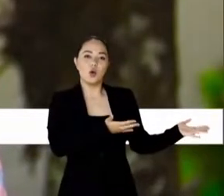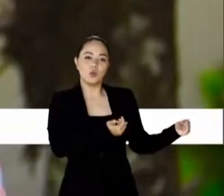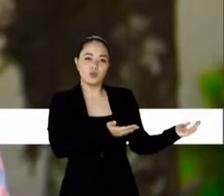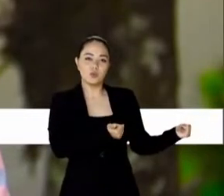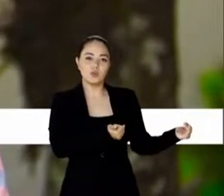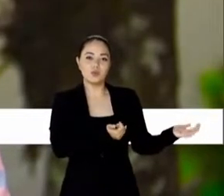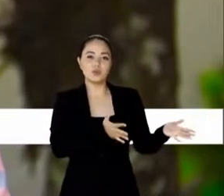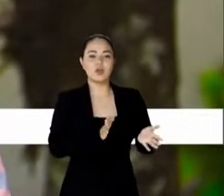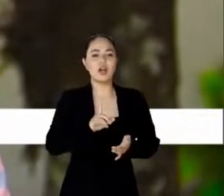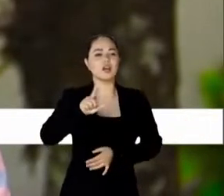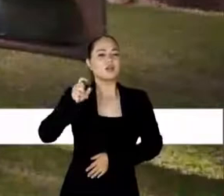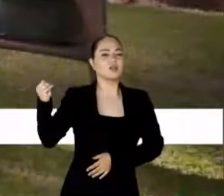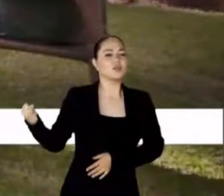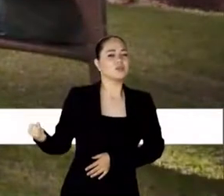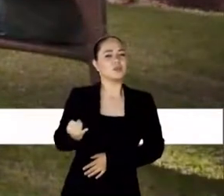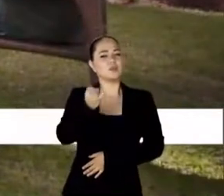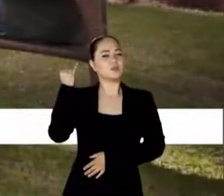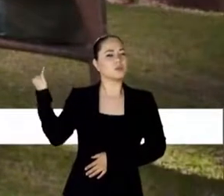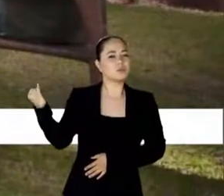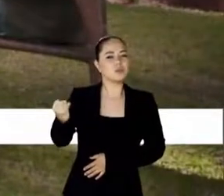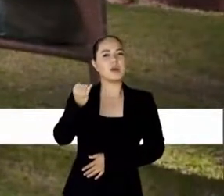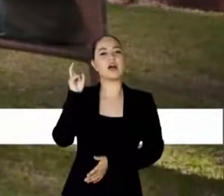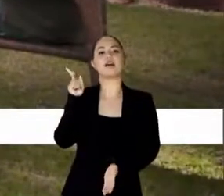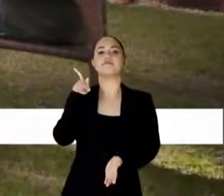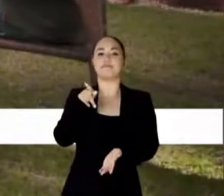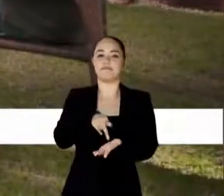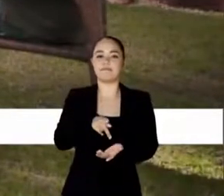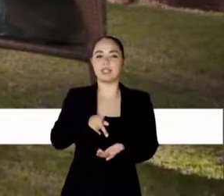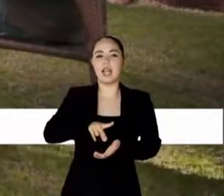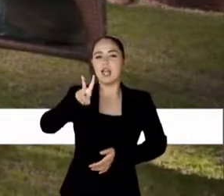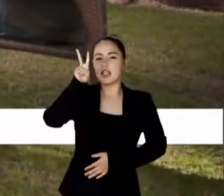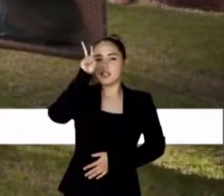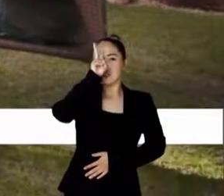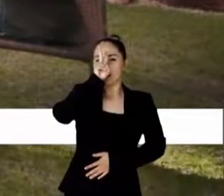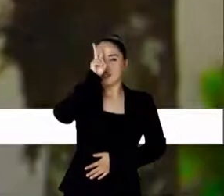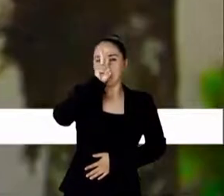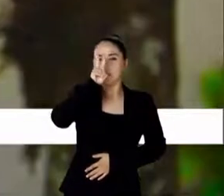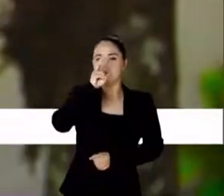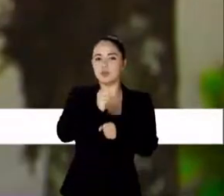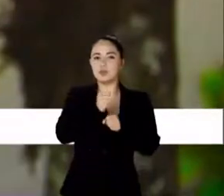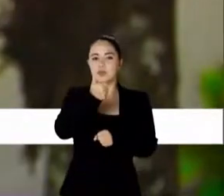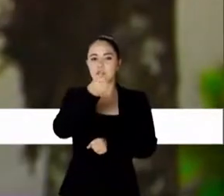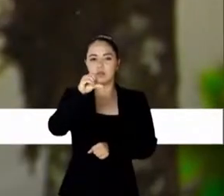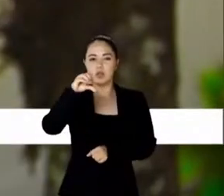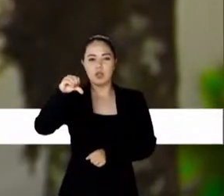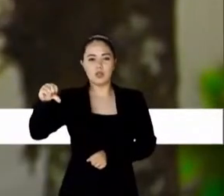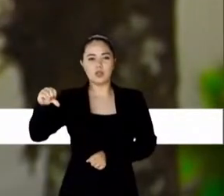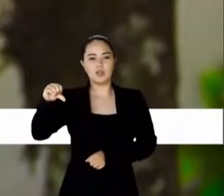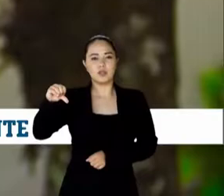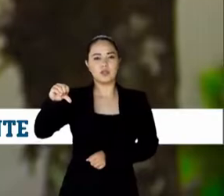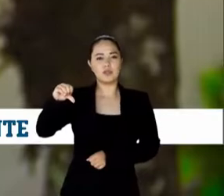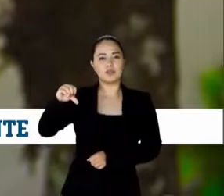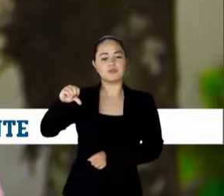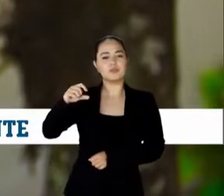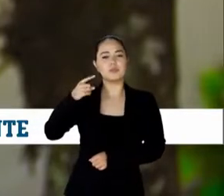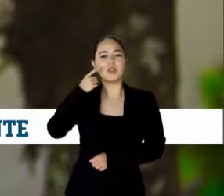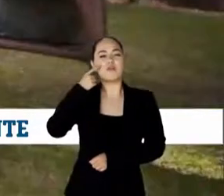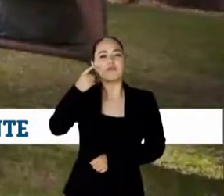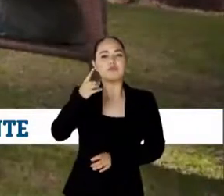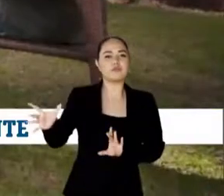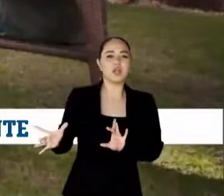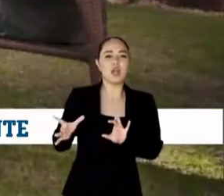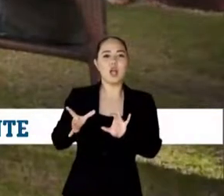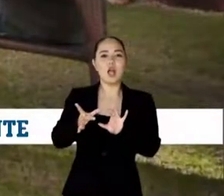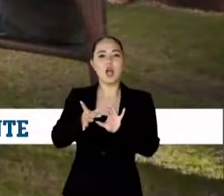participação do jovem, ela é muito importante. Eu me lembro, em 1969, eu perdi